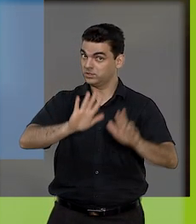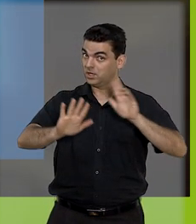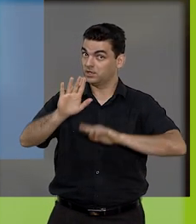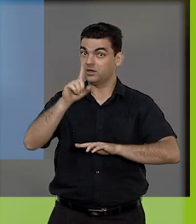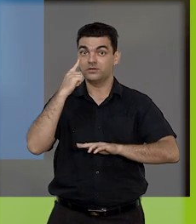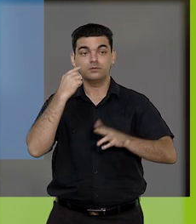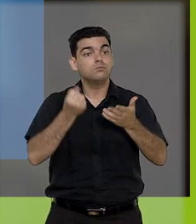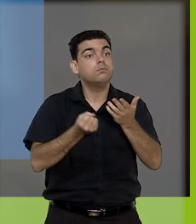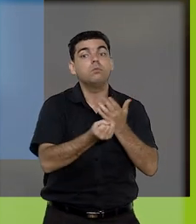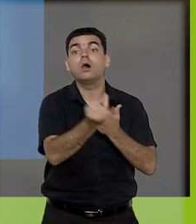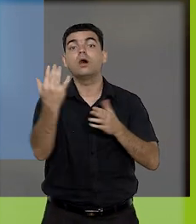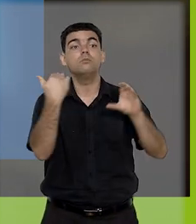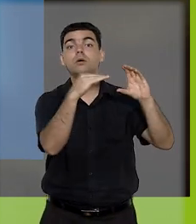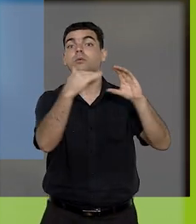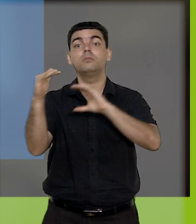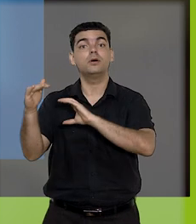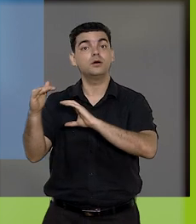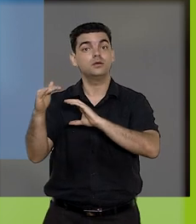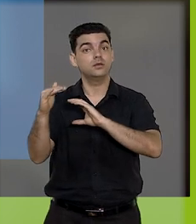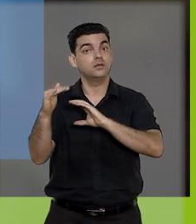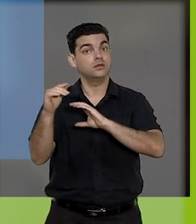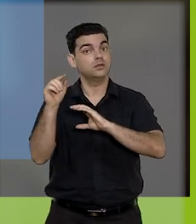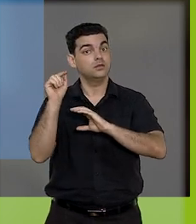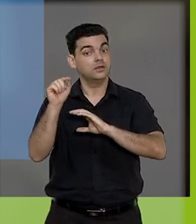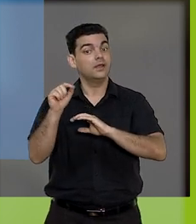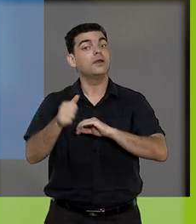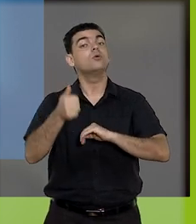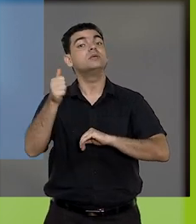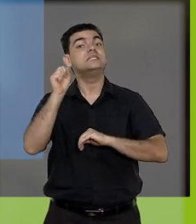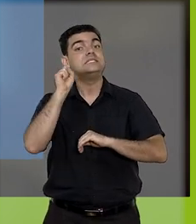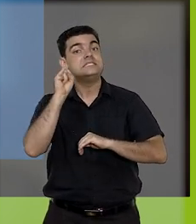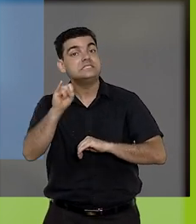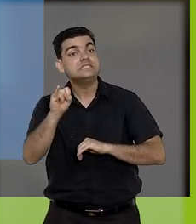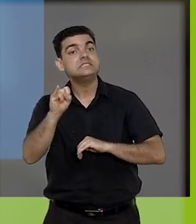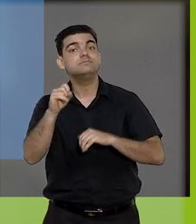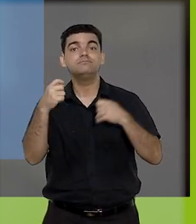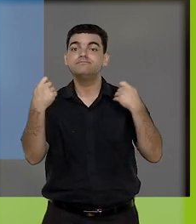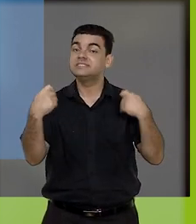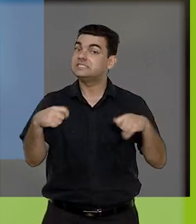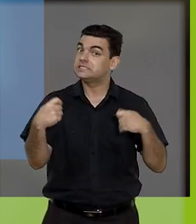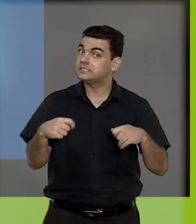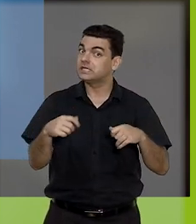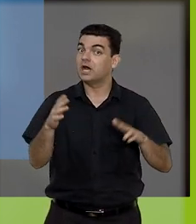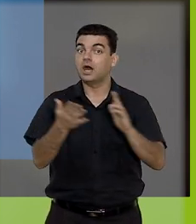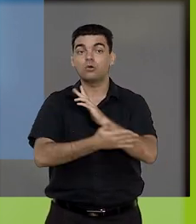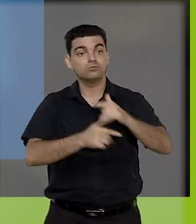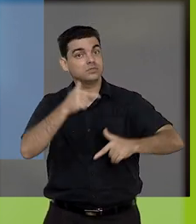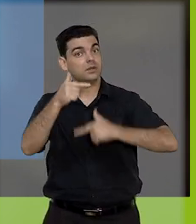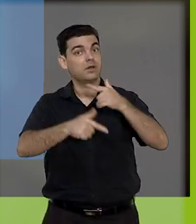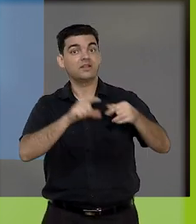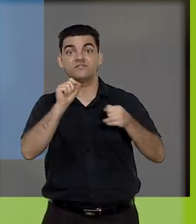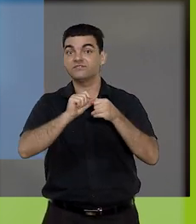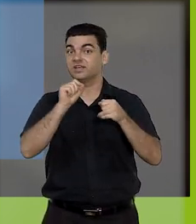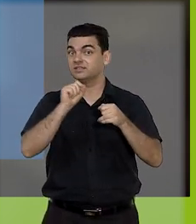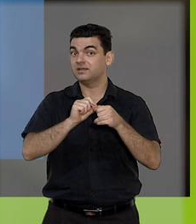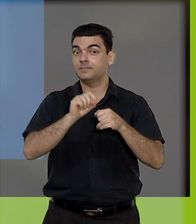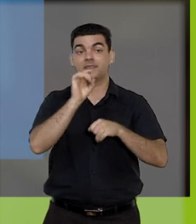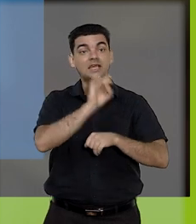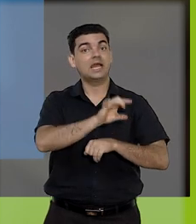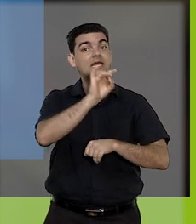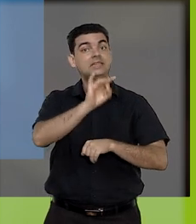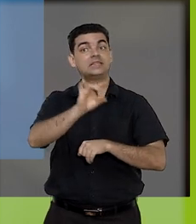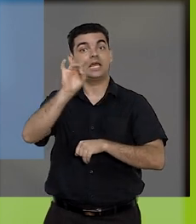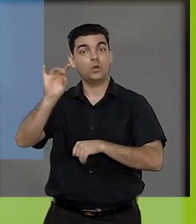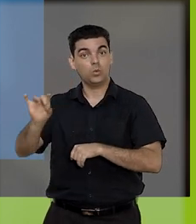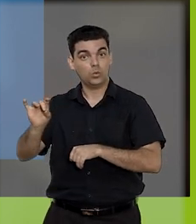O envio de um processo a várias unidades simultaneamente é recomendado somente nos casos em que as atividades a serem realizadas